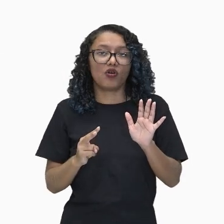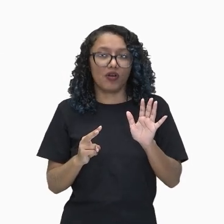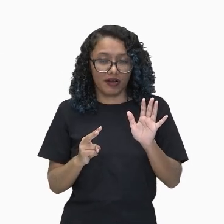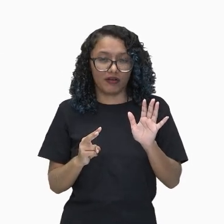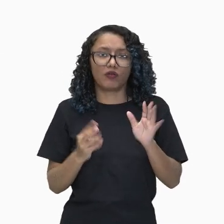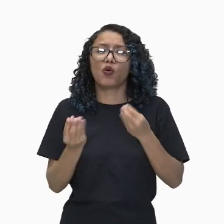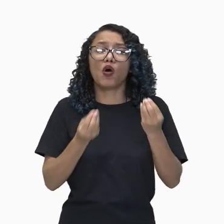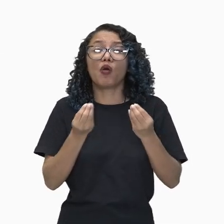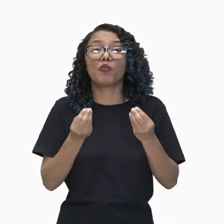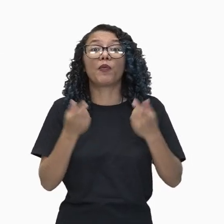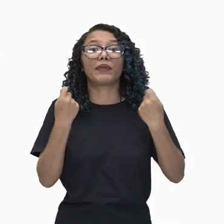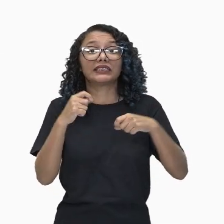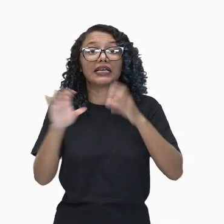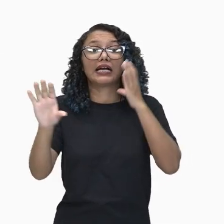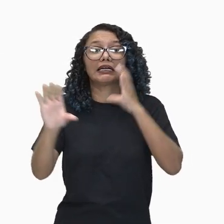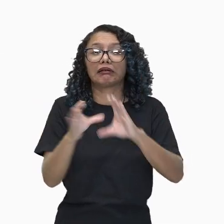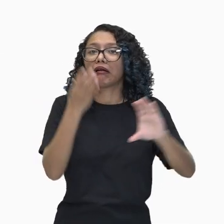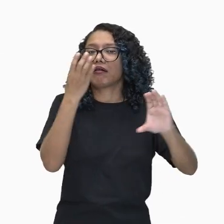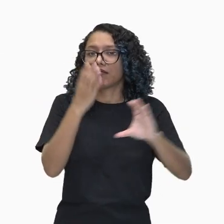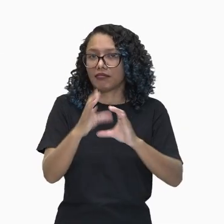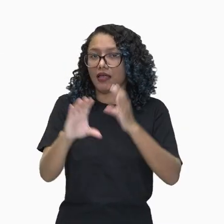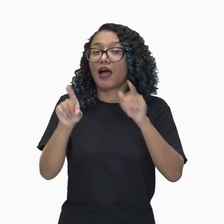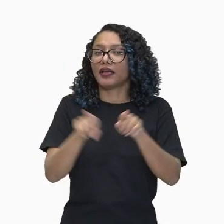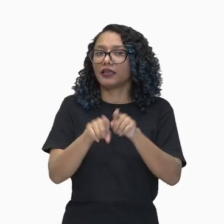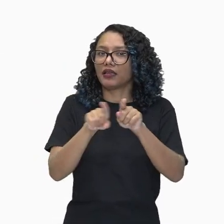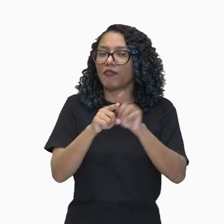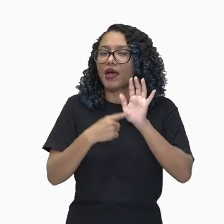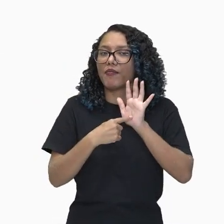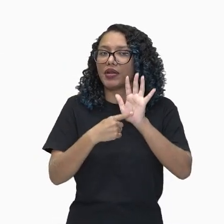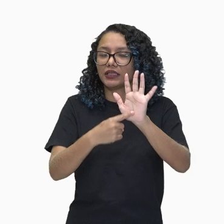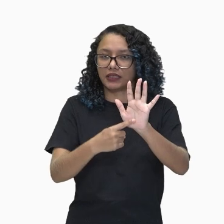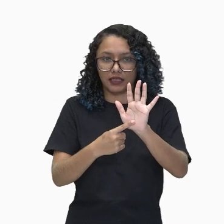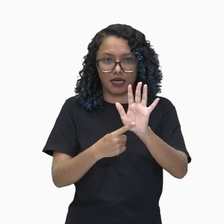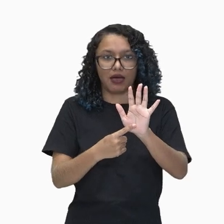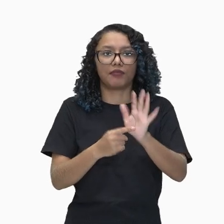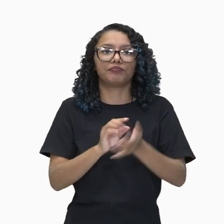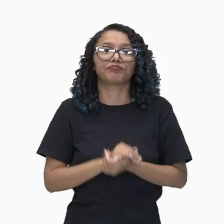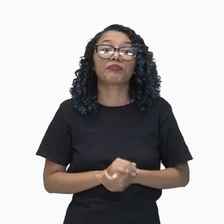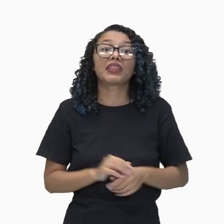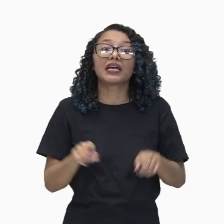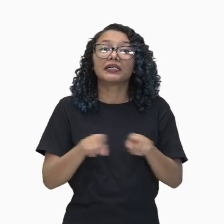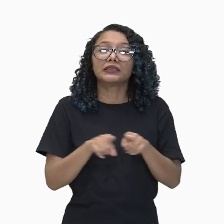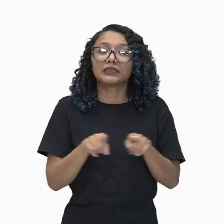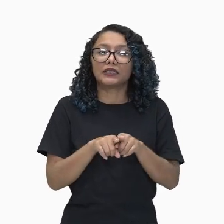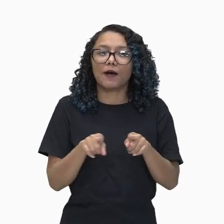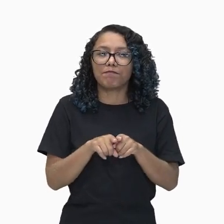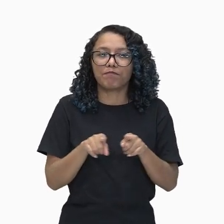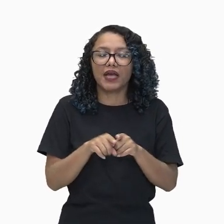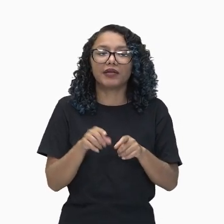teatralizada. Depois, a encenação, que inclui figurinos elaborados, design